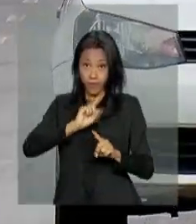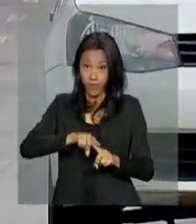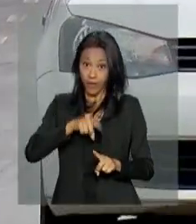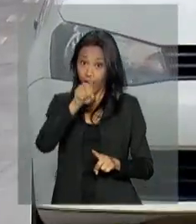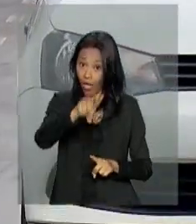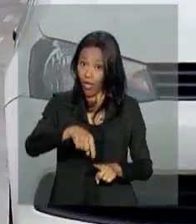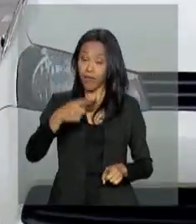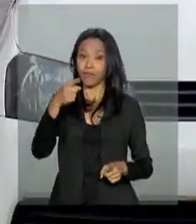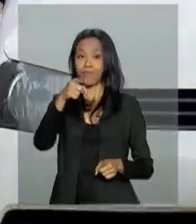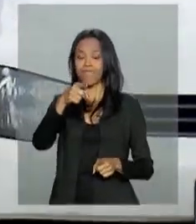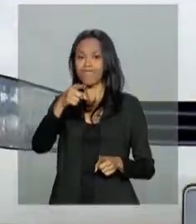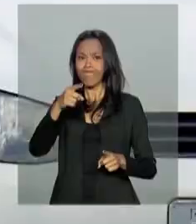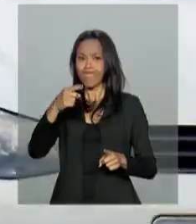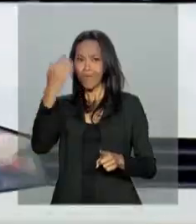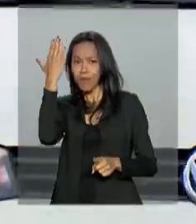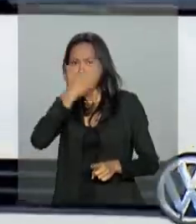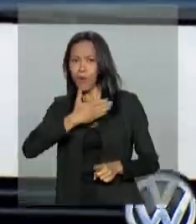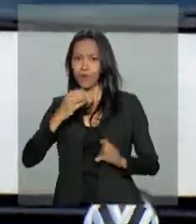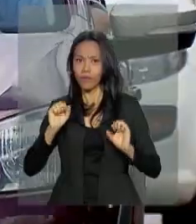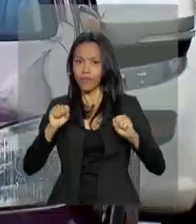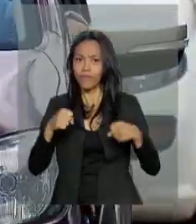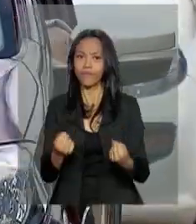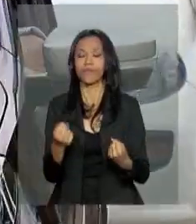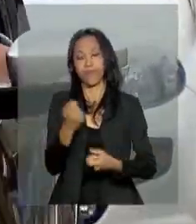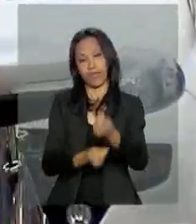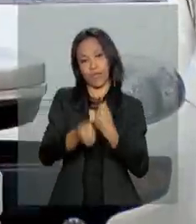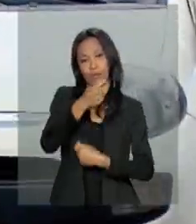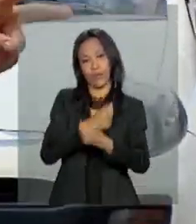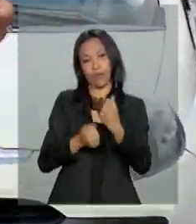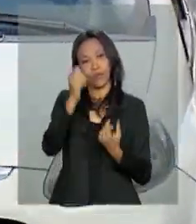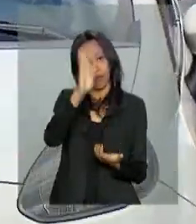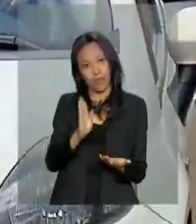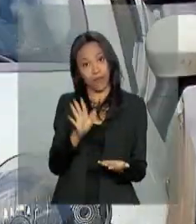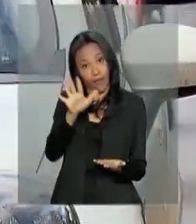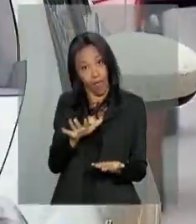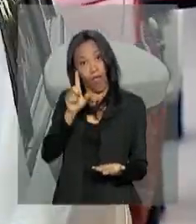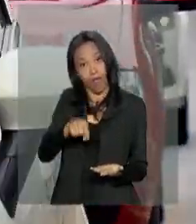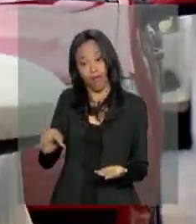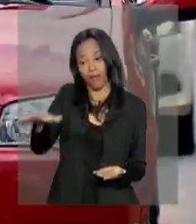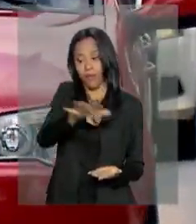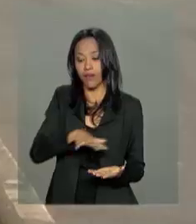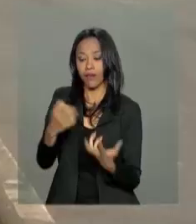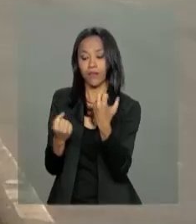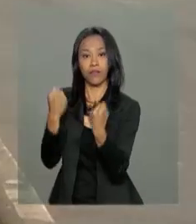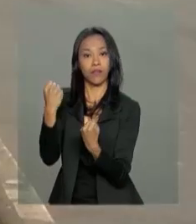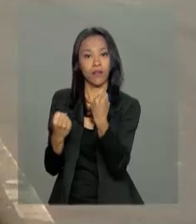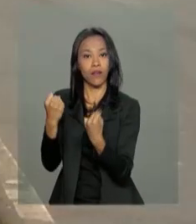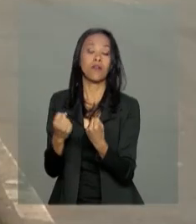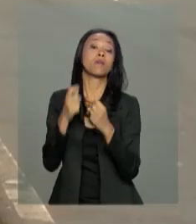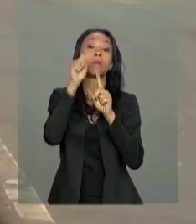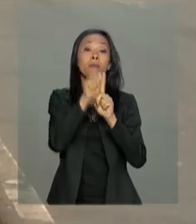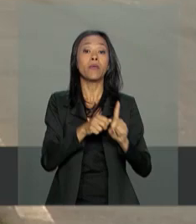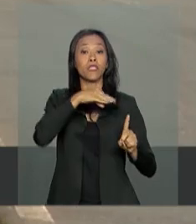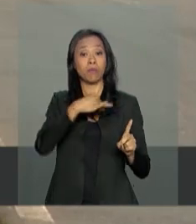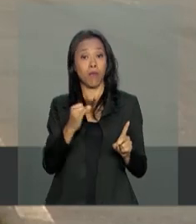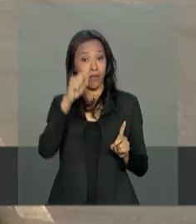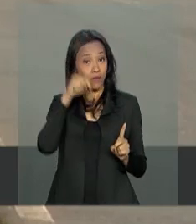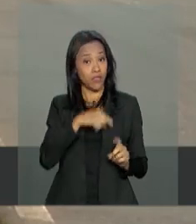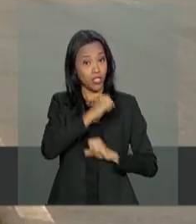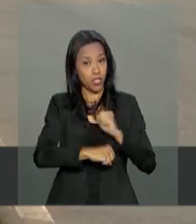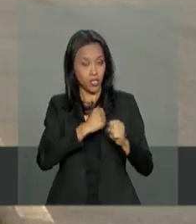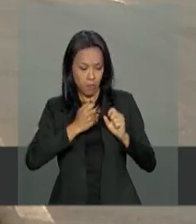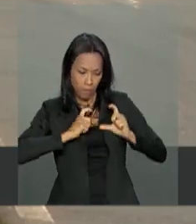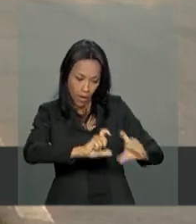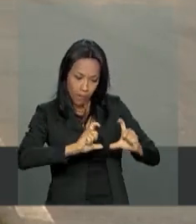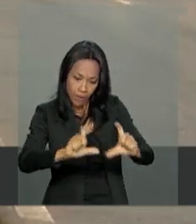um sinal de retomada da economia brasileira. Agora ele vem do setor automotivo. Em março deste ano, foram emplacados no